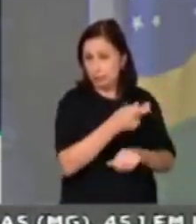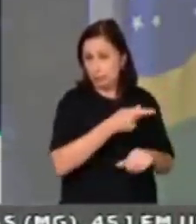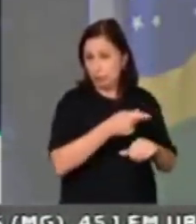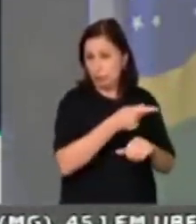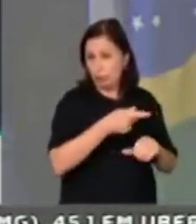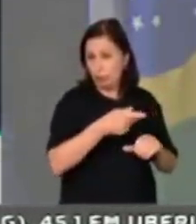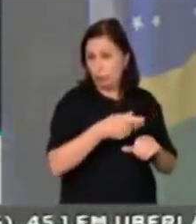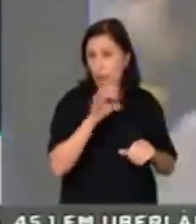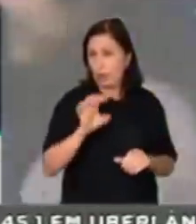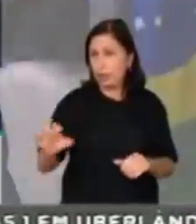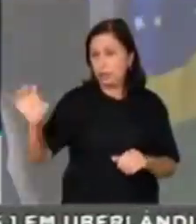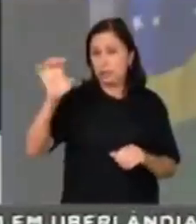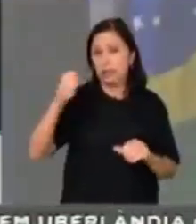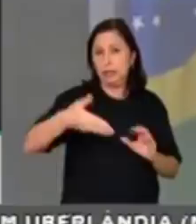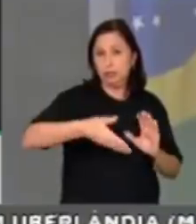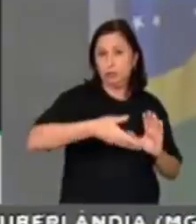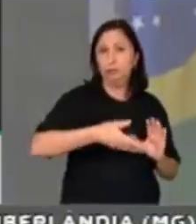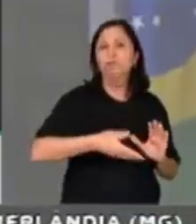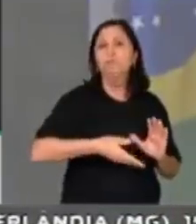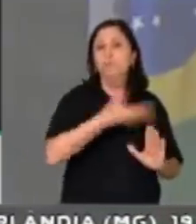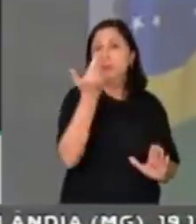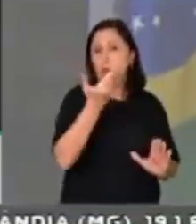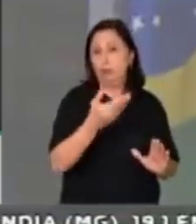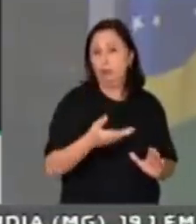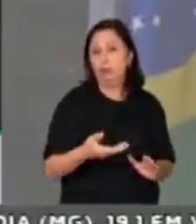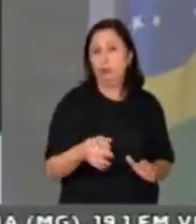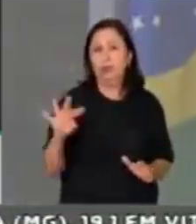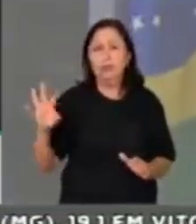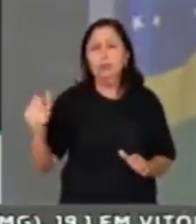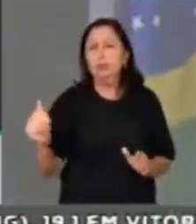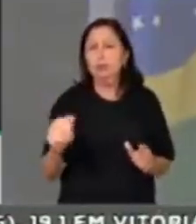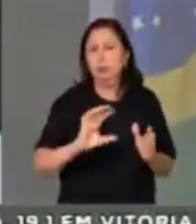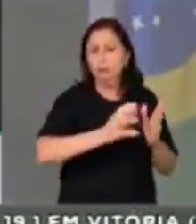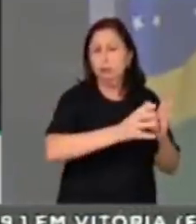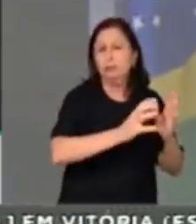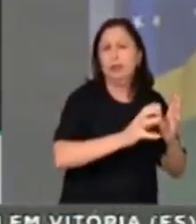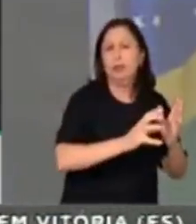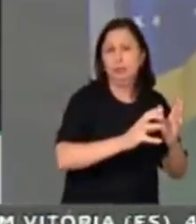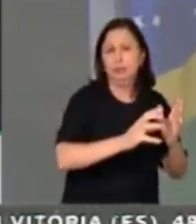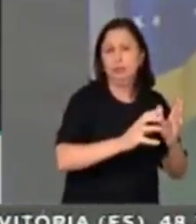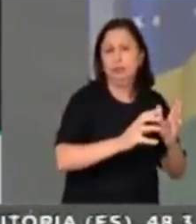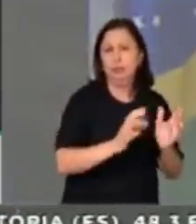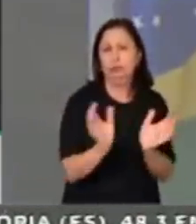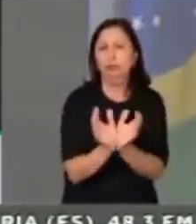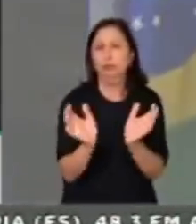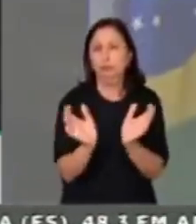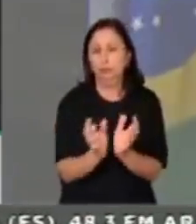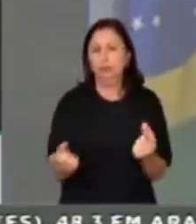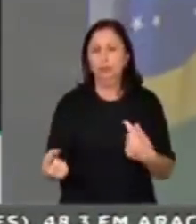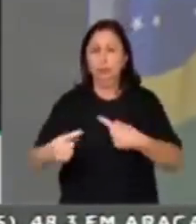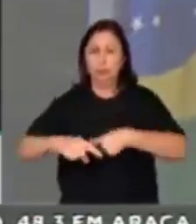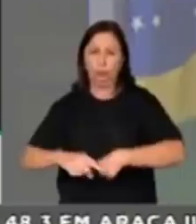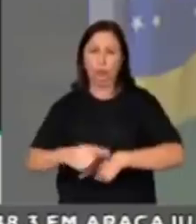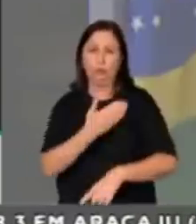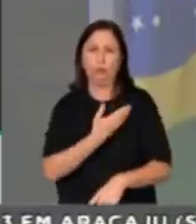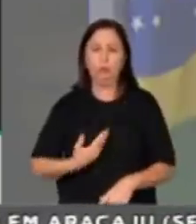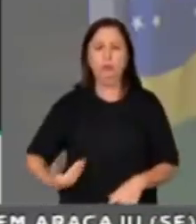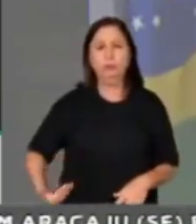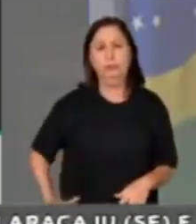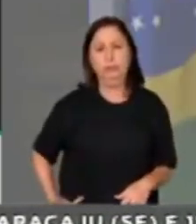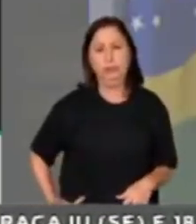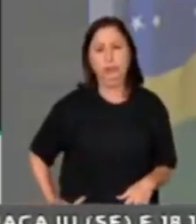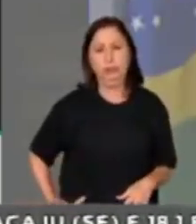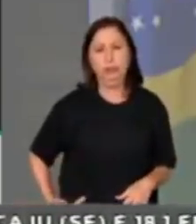exponho essa emenda nas reuniões de lideranças de todos os partidos de oposição. Faço questão de explicar ponto a ponto por que